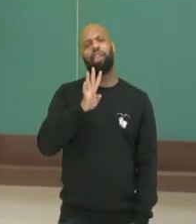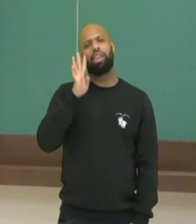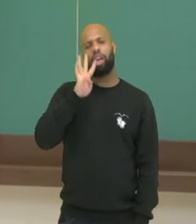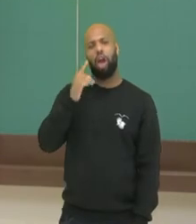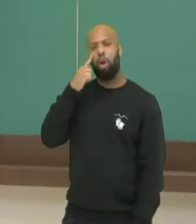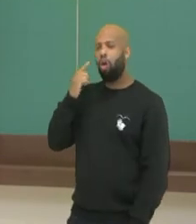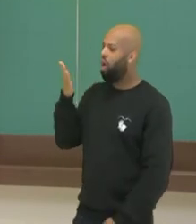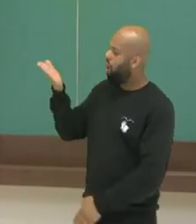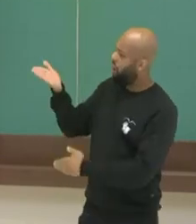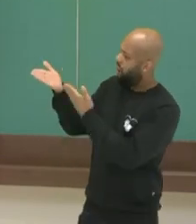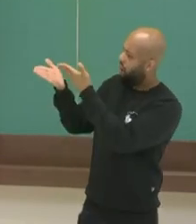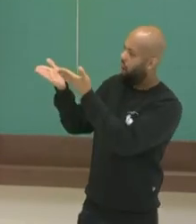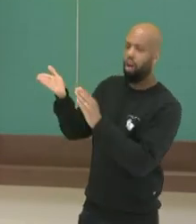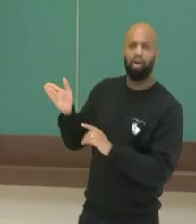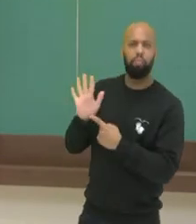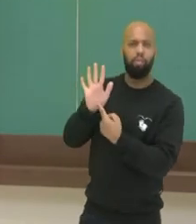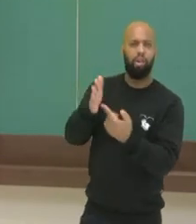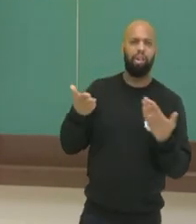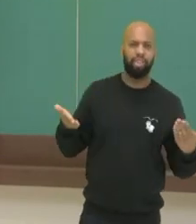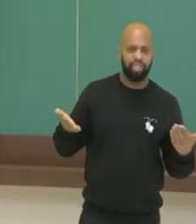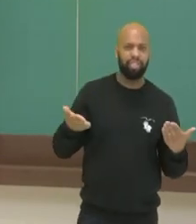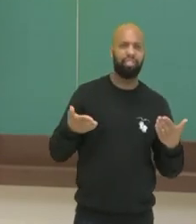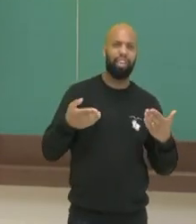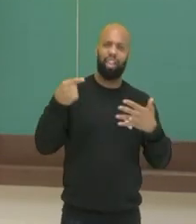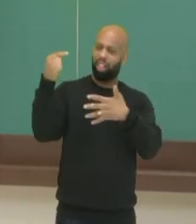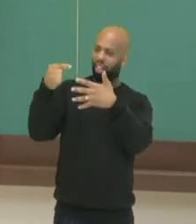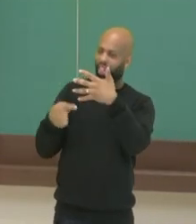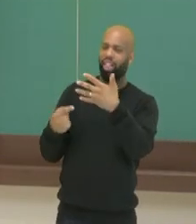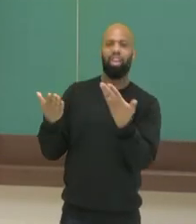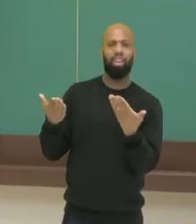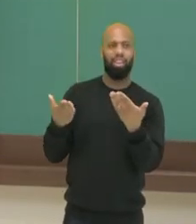olha que mulher, aperta aqui, passa o slide, aperta aqui, volta outro.